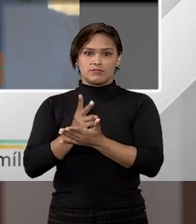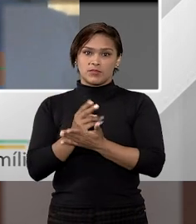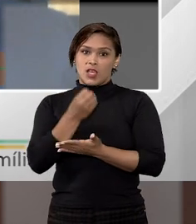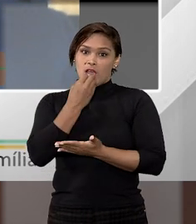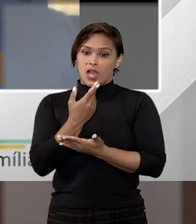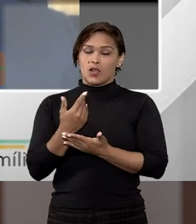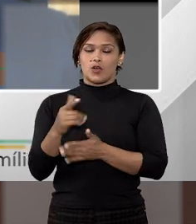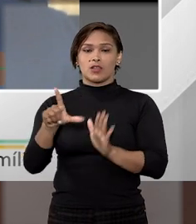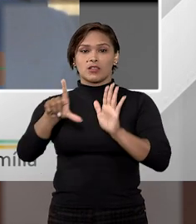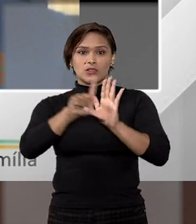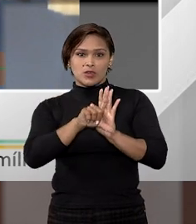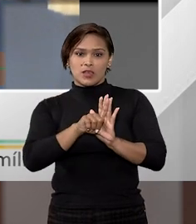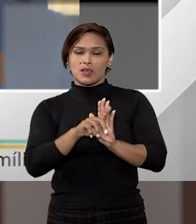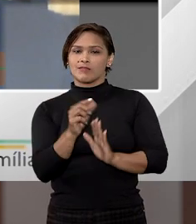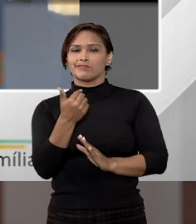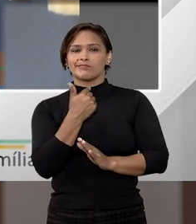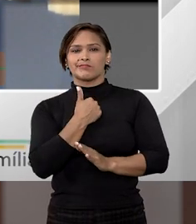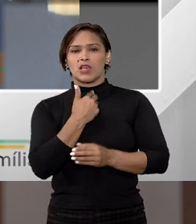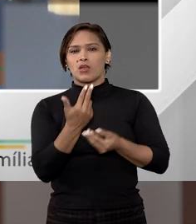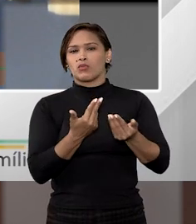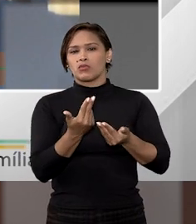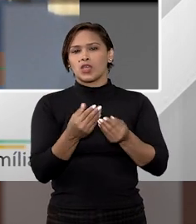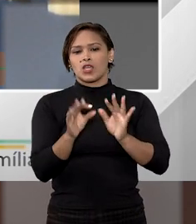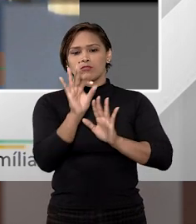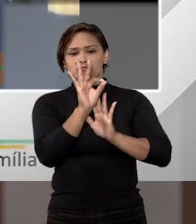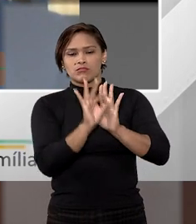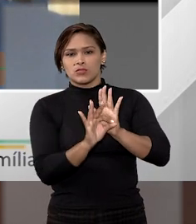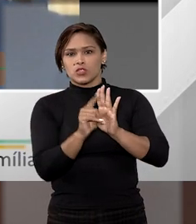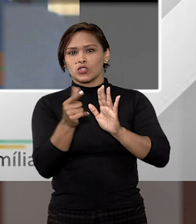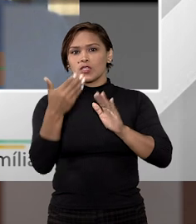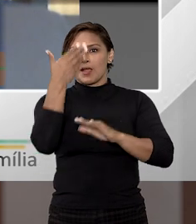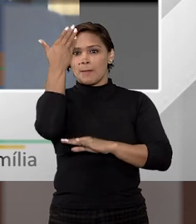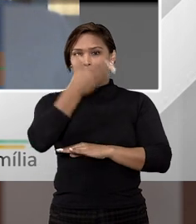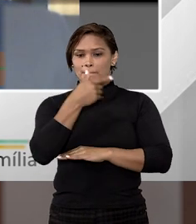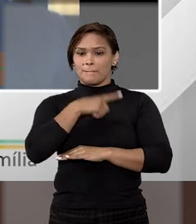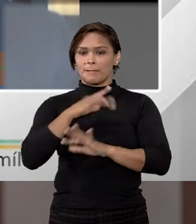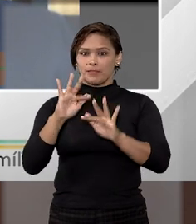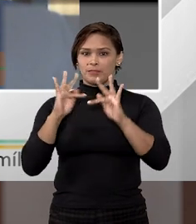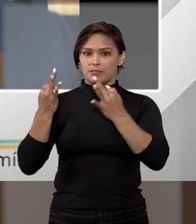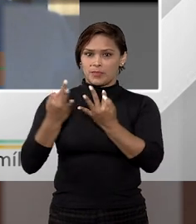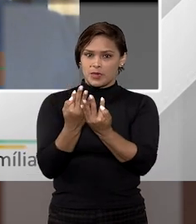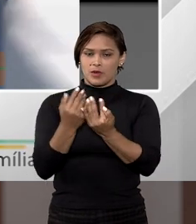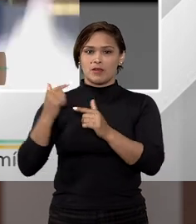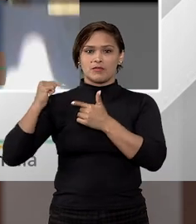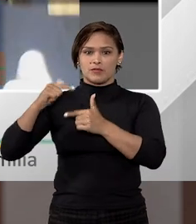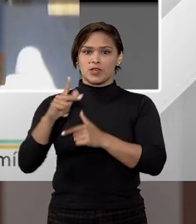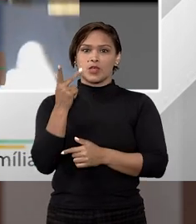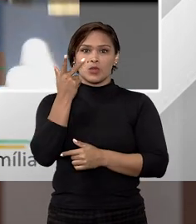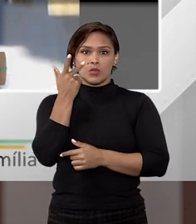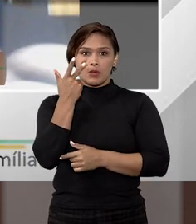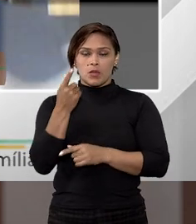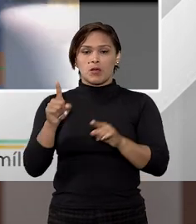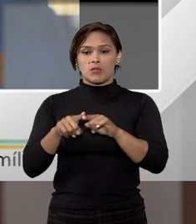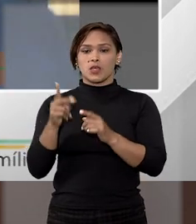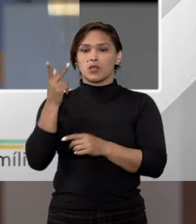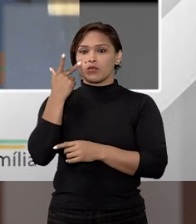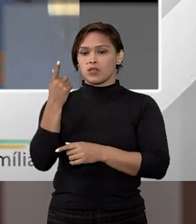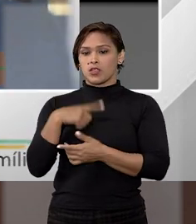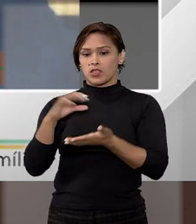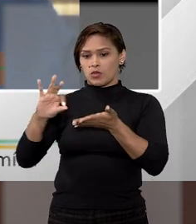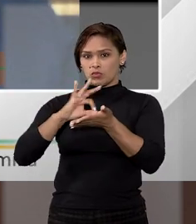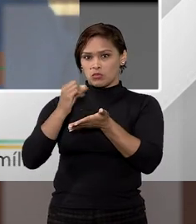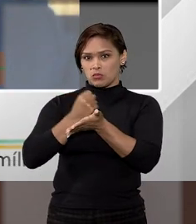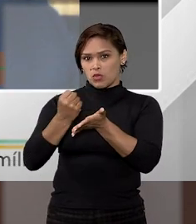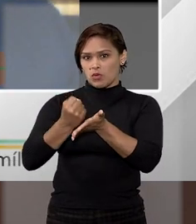Agora, no bem de família legal eu não tenho a prova pré-constituída de que aquilo ali é um bem de família como eu tenho no convencional. Porque no convencional tem uma